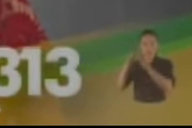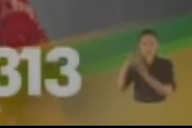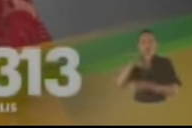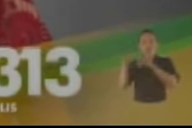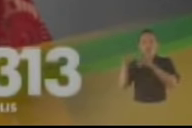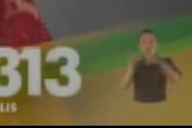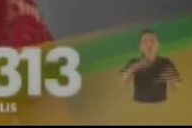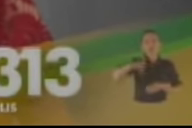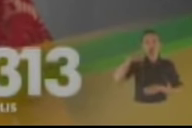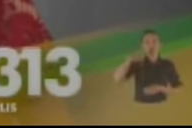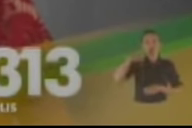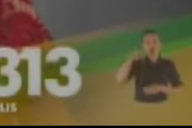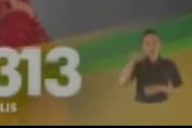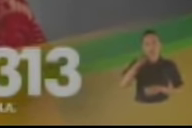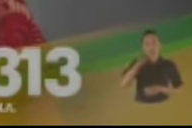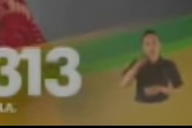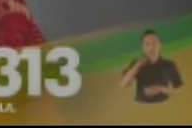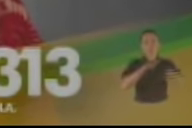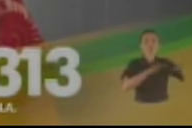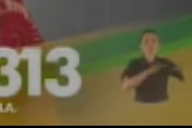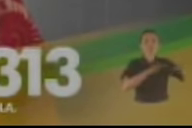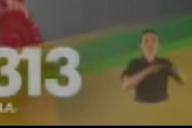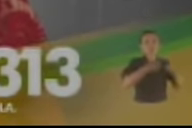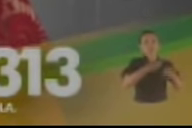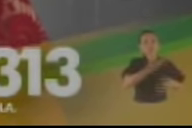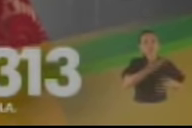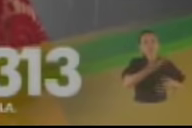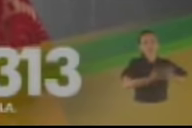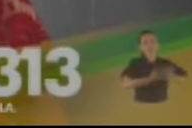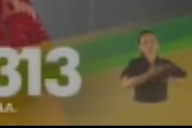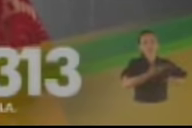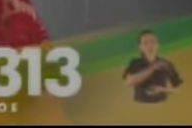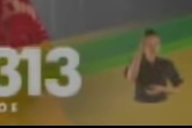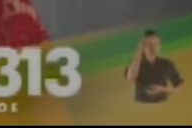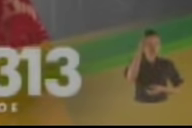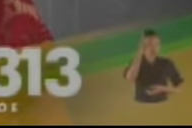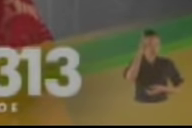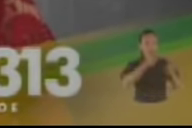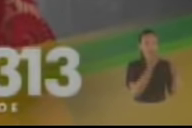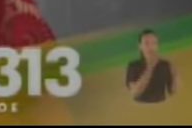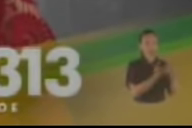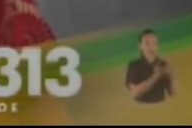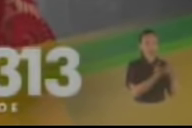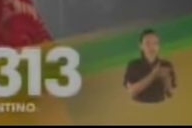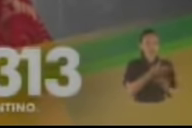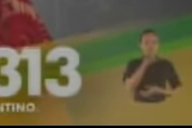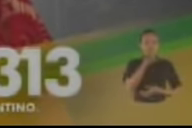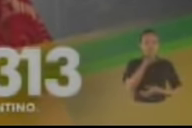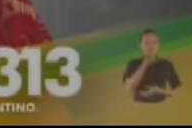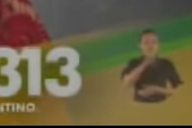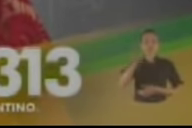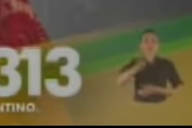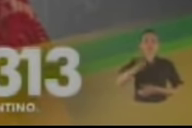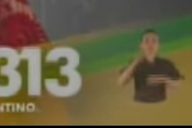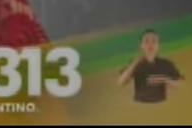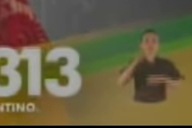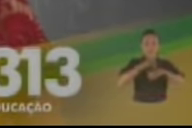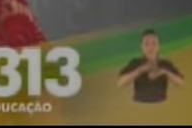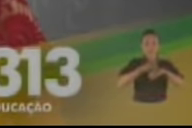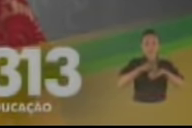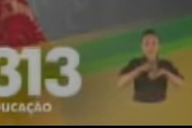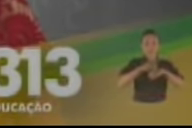trabalhar na cidade de Arenápolis. Fui professora, diretora de escola, secretária municipal de educação e professora universitária em Diamandino.